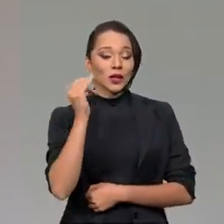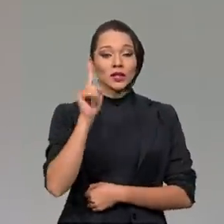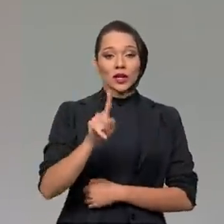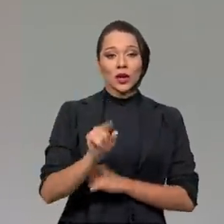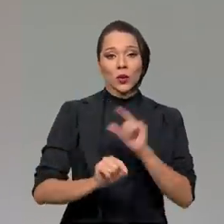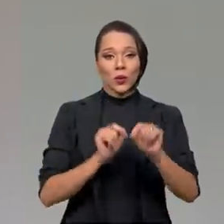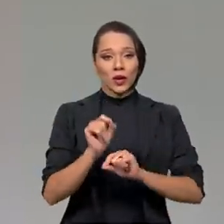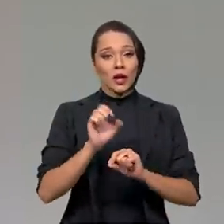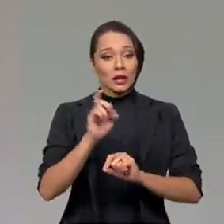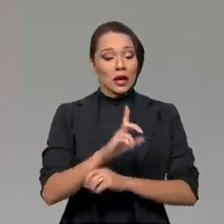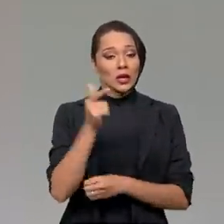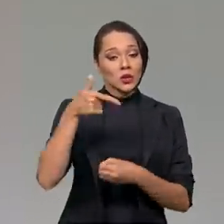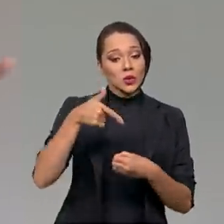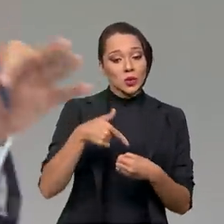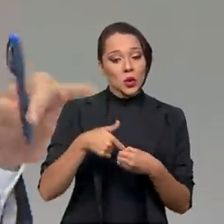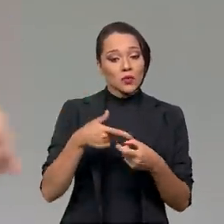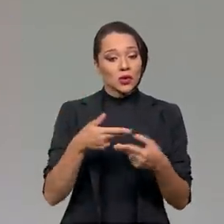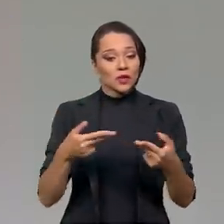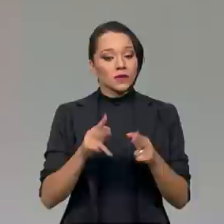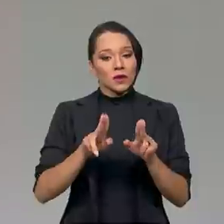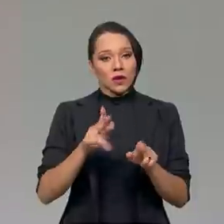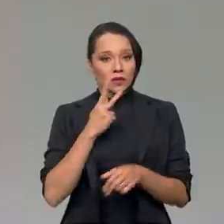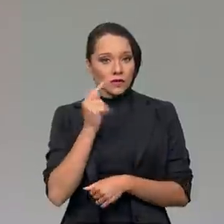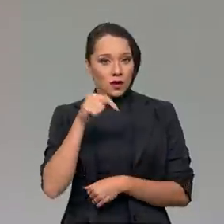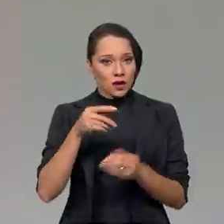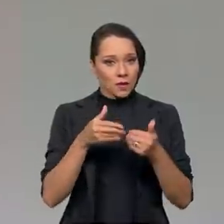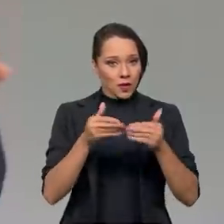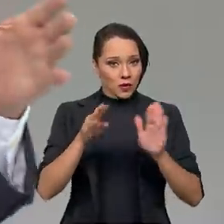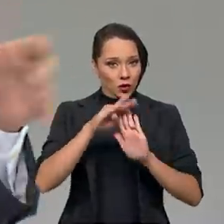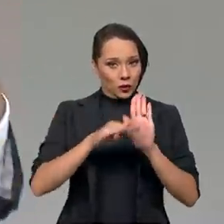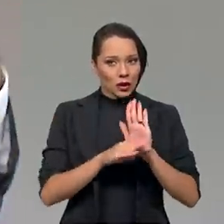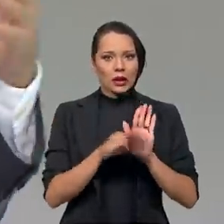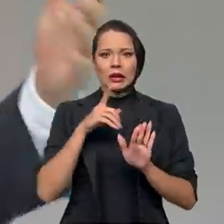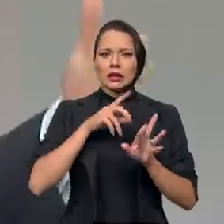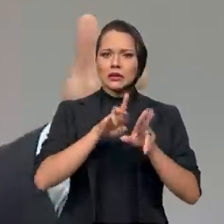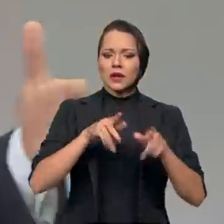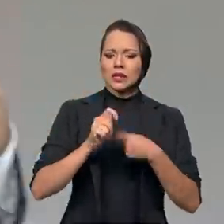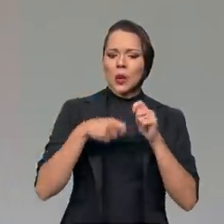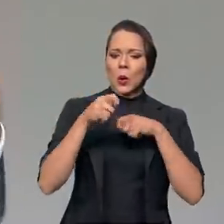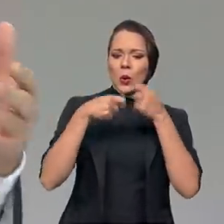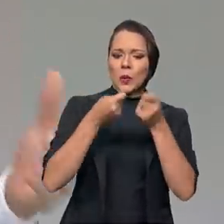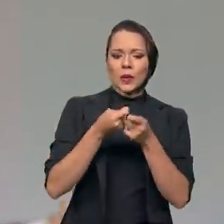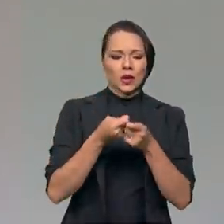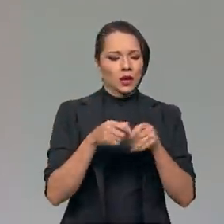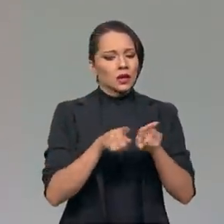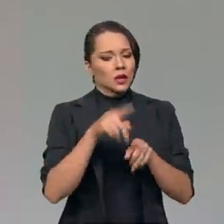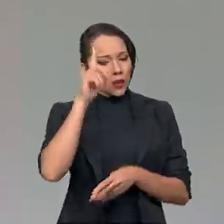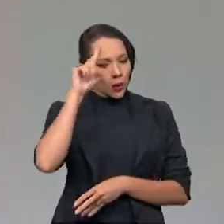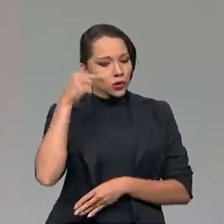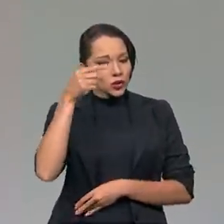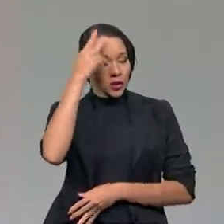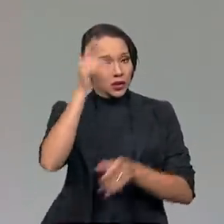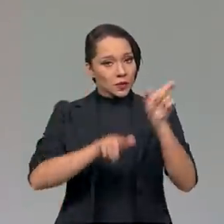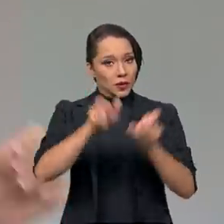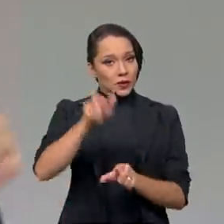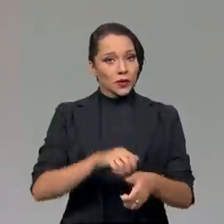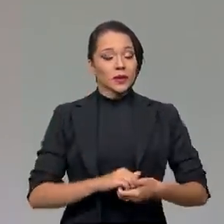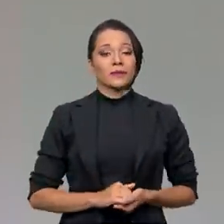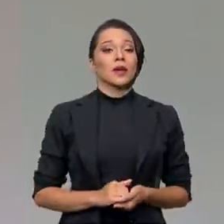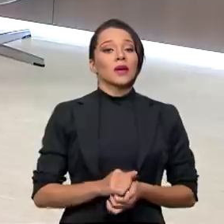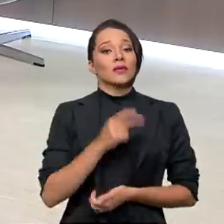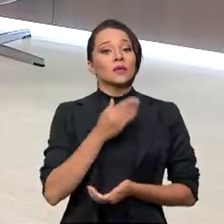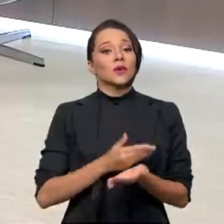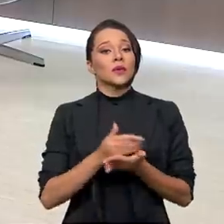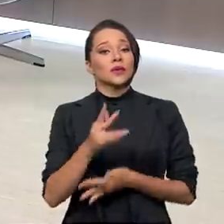essa questão dos combustíveis, como vimos aqui na abertura do programa, envolve a economia como um todo e o dia a dia das pessoas. Vamos